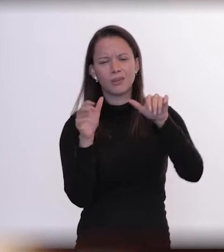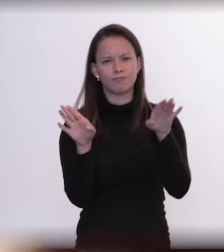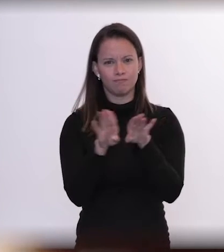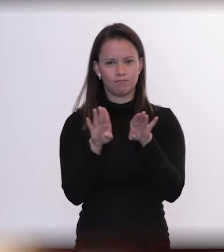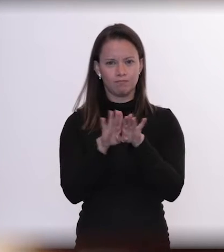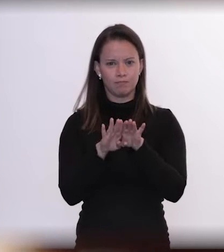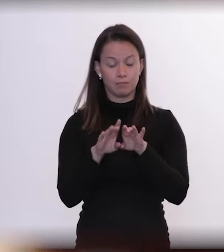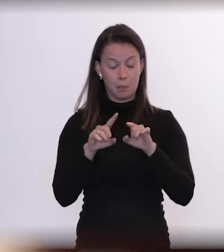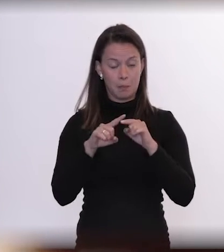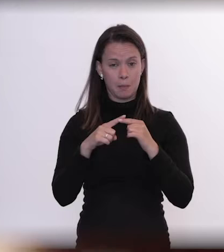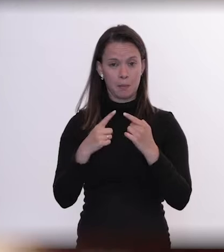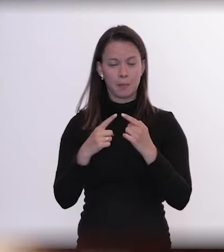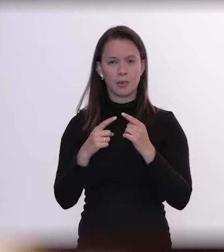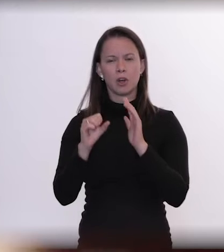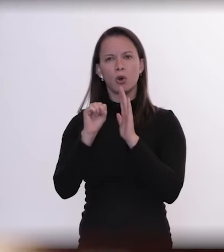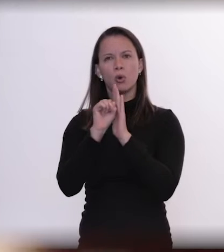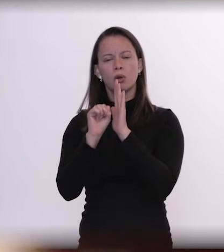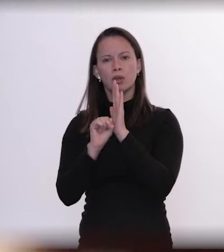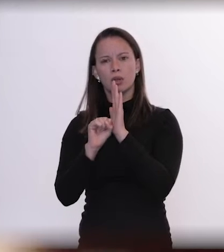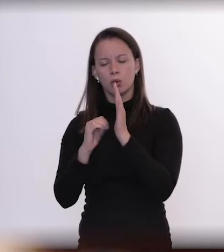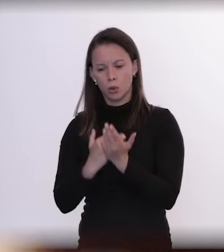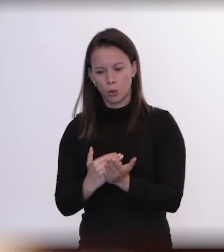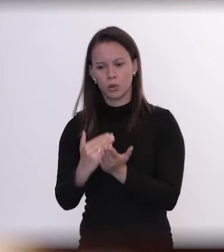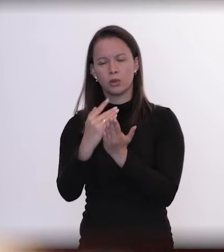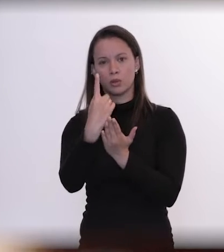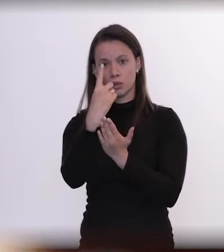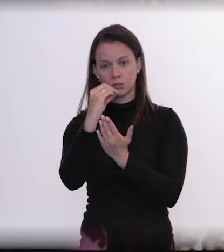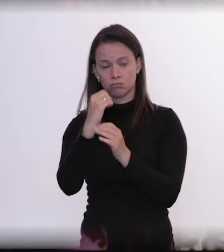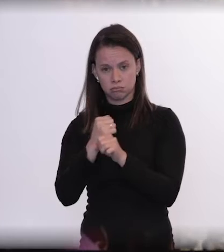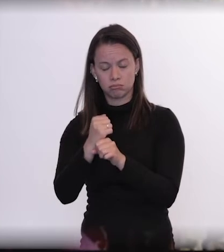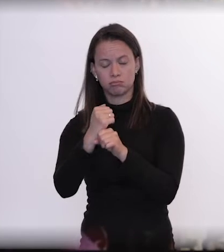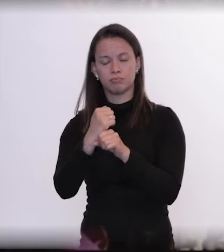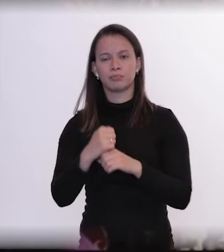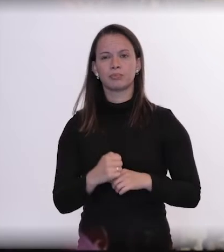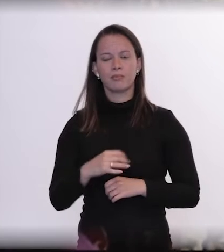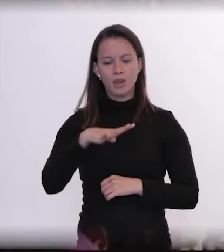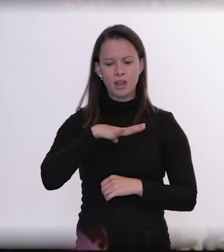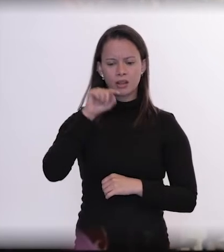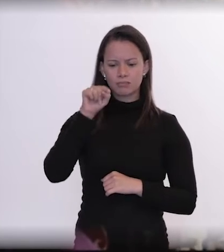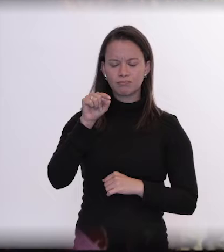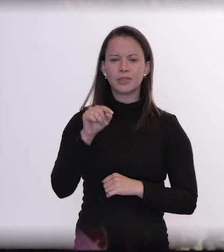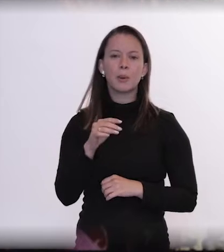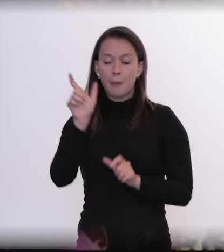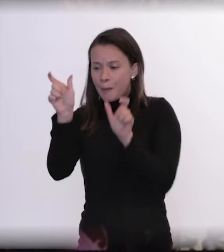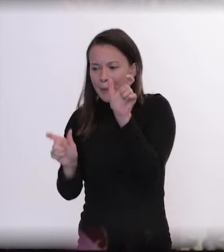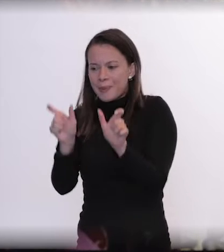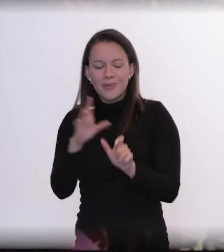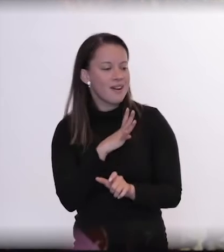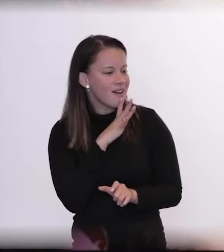primeira década desse século, Altamira ainda era uma cidade onde as pessoas se conheciam,